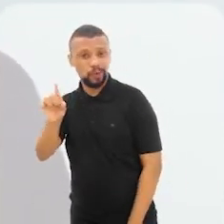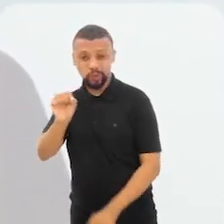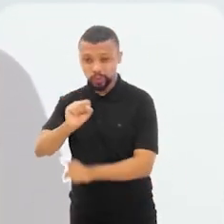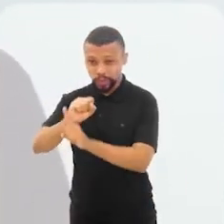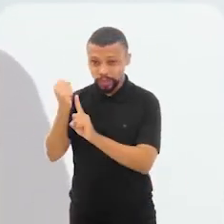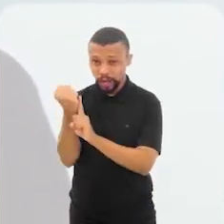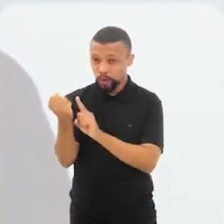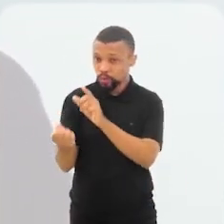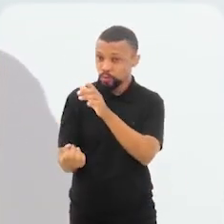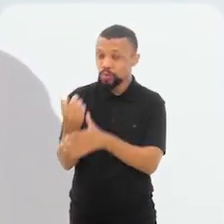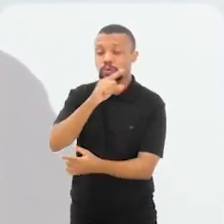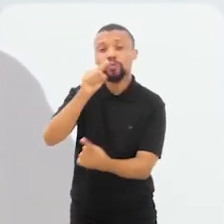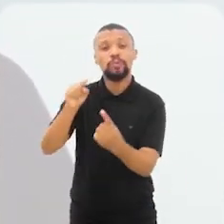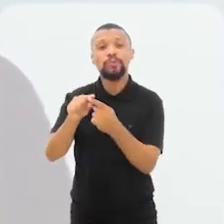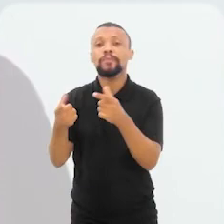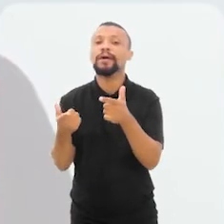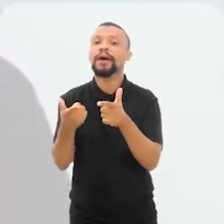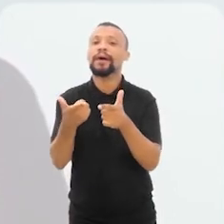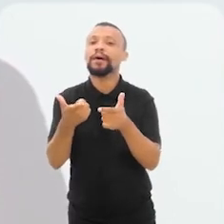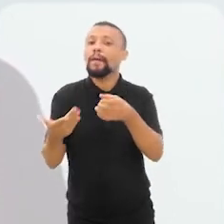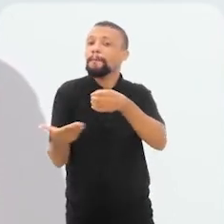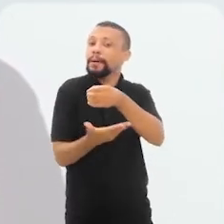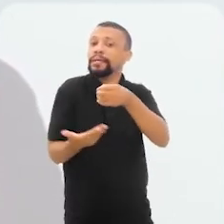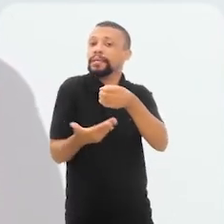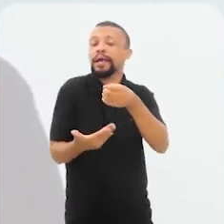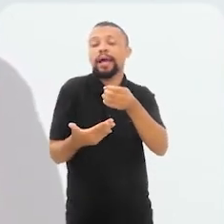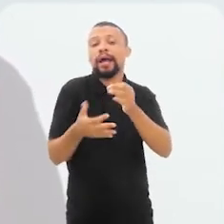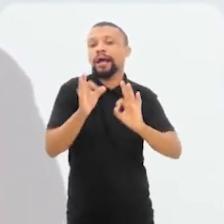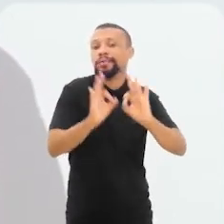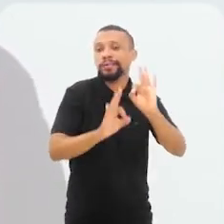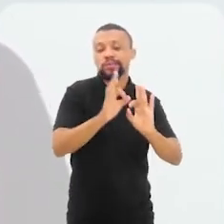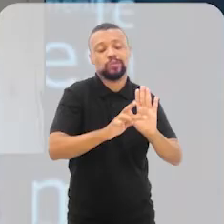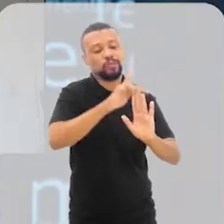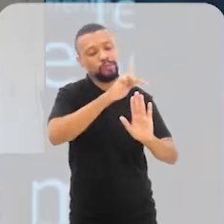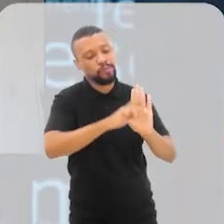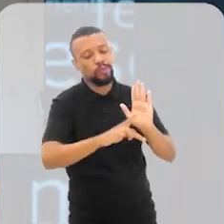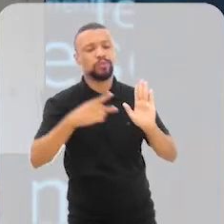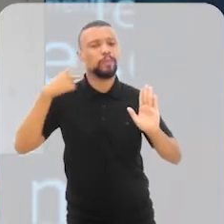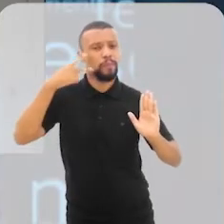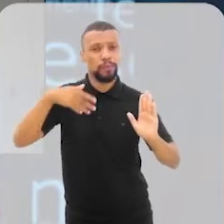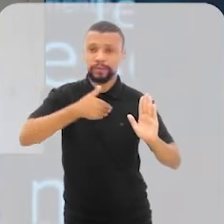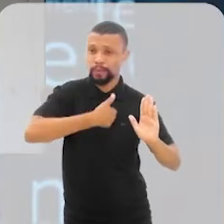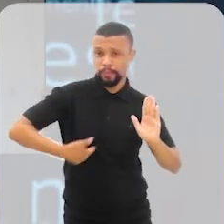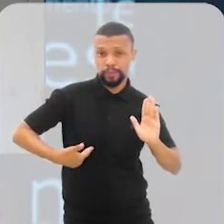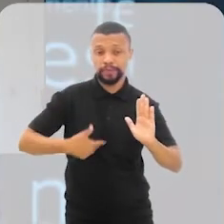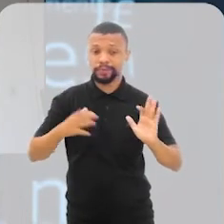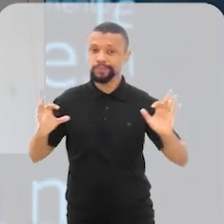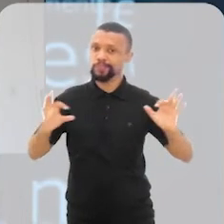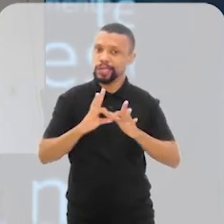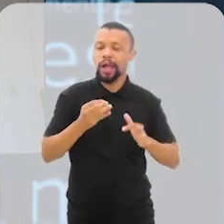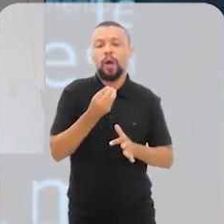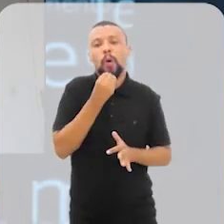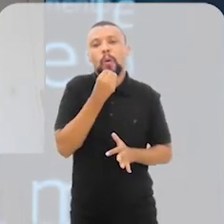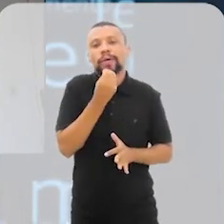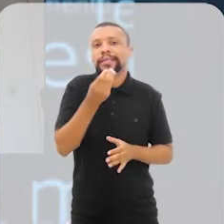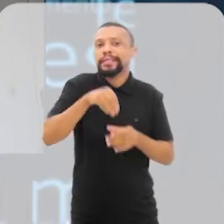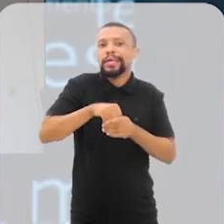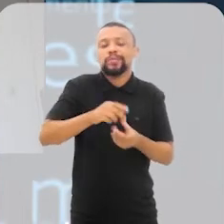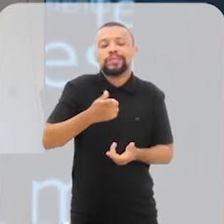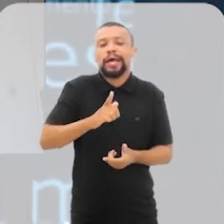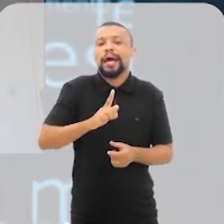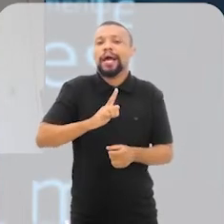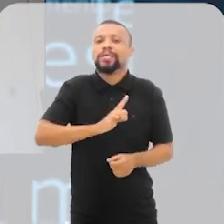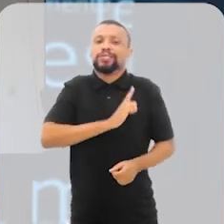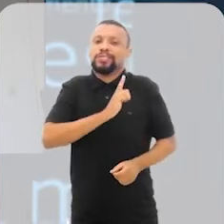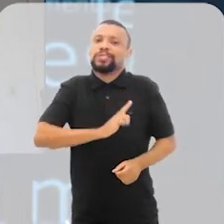poder basear políticas públicas e dar espaço aí para o desenvolvimento de um olhar voltado para isso dentro da gestão pública. Mas eu queria muito